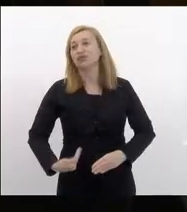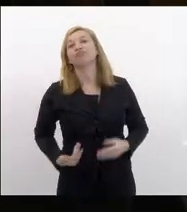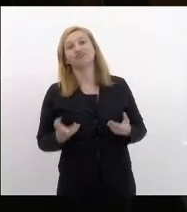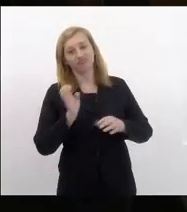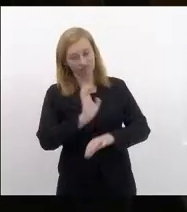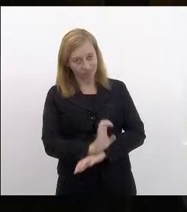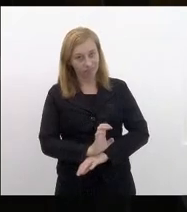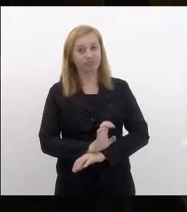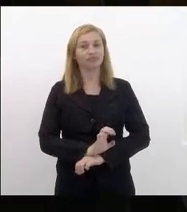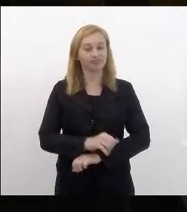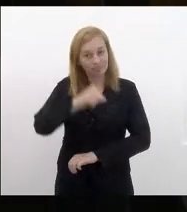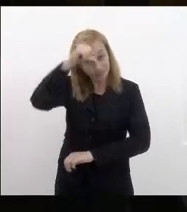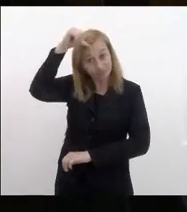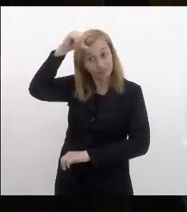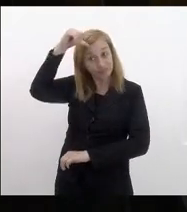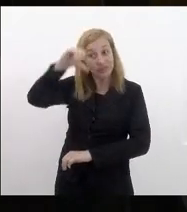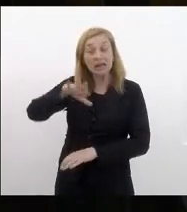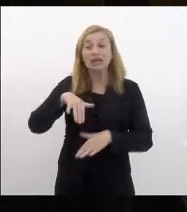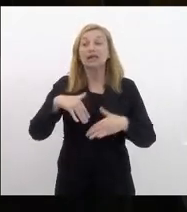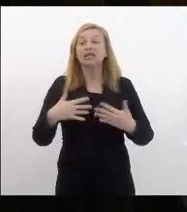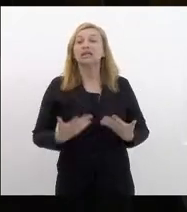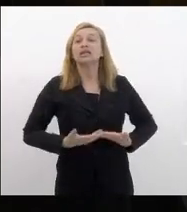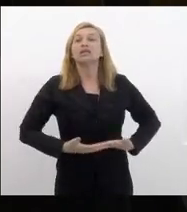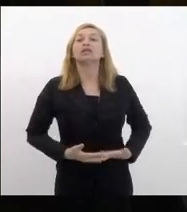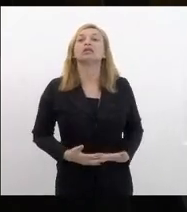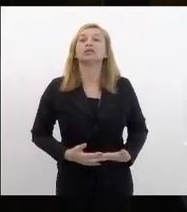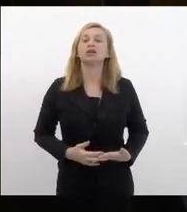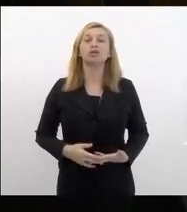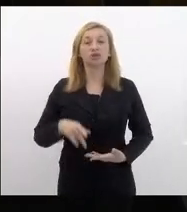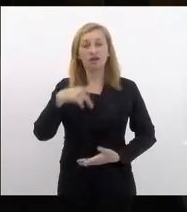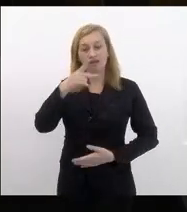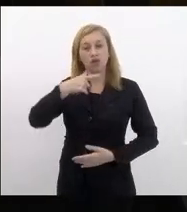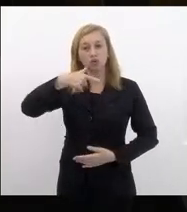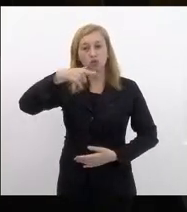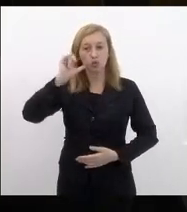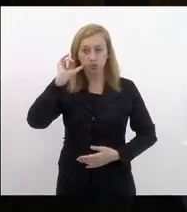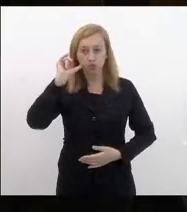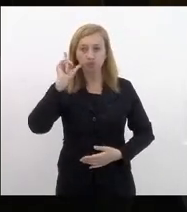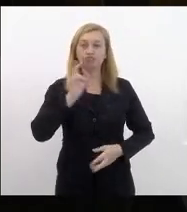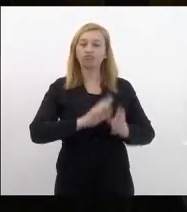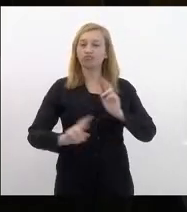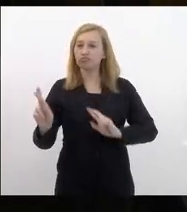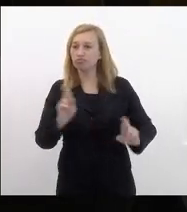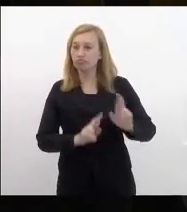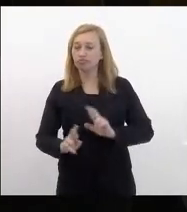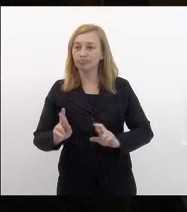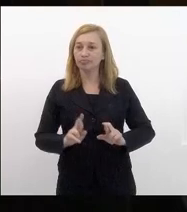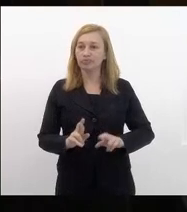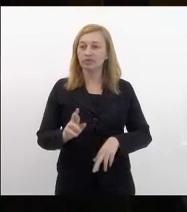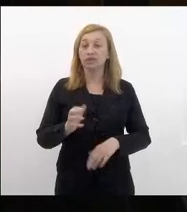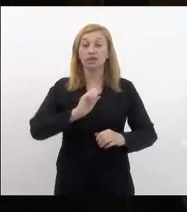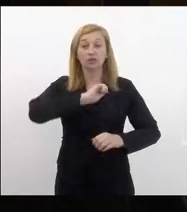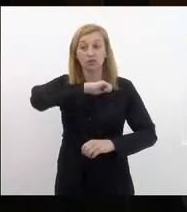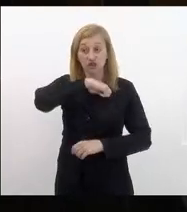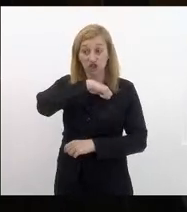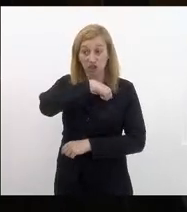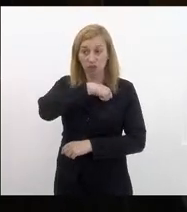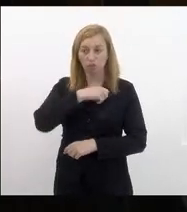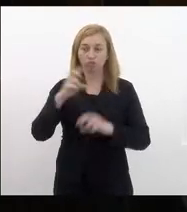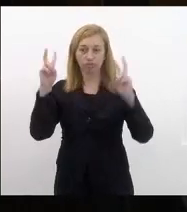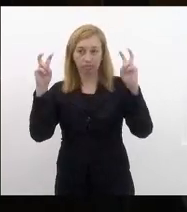pelo governador Cláudio Castro em cima disso eu tava falando ontem em relação a essa questão do regime de recuperação fiscal